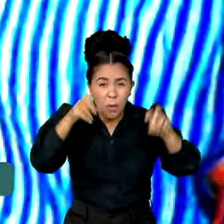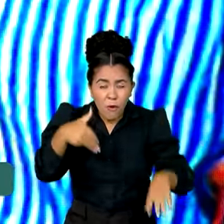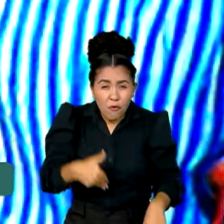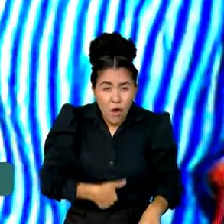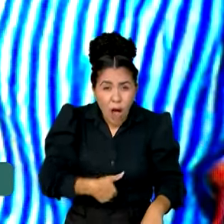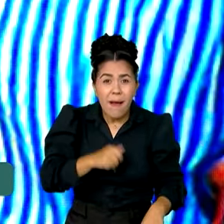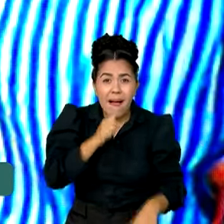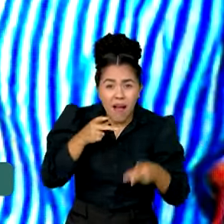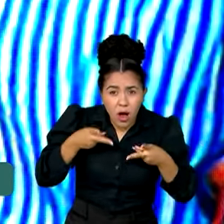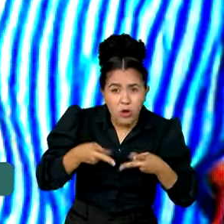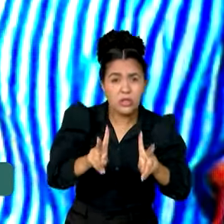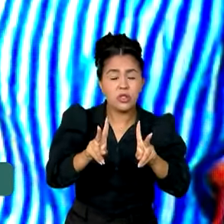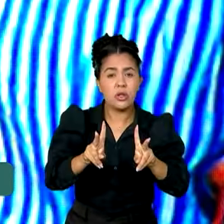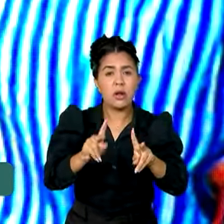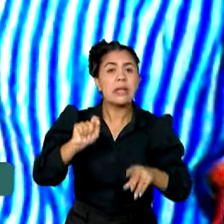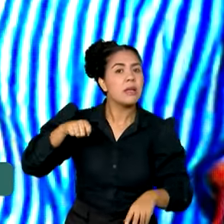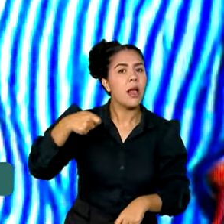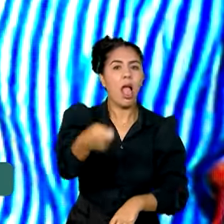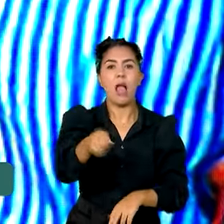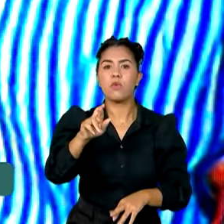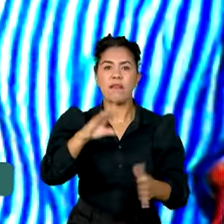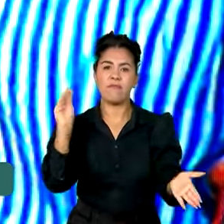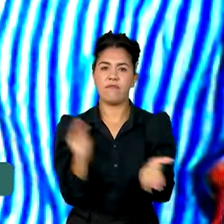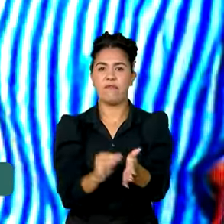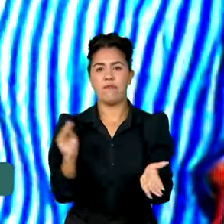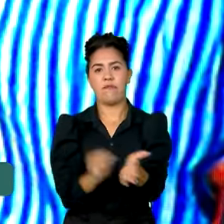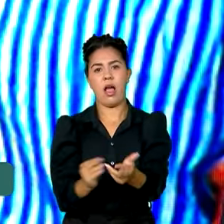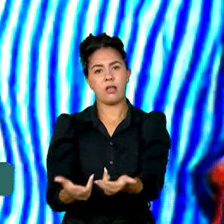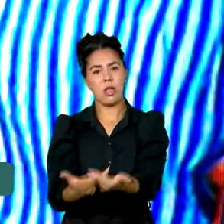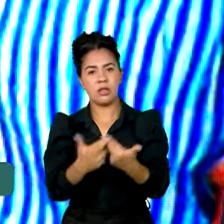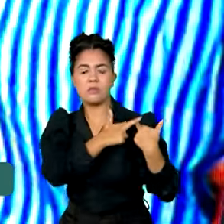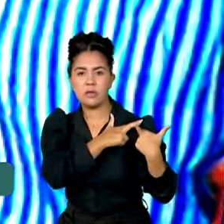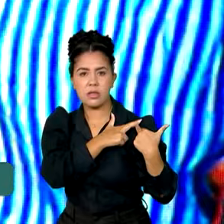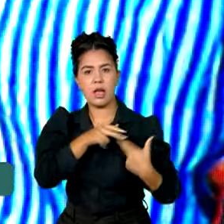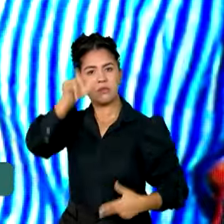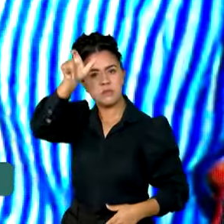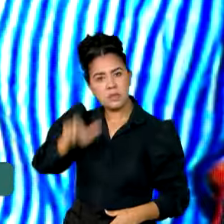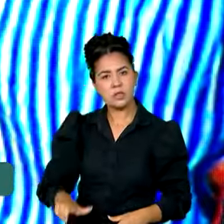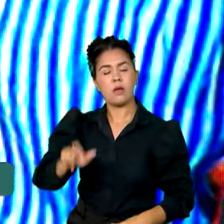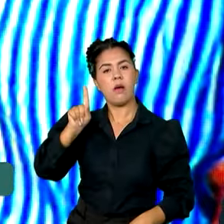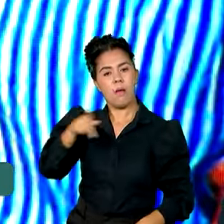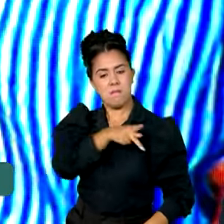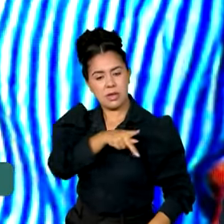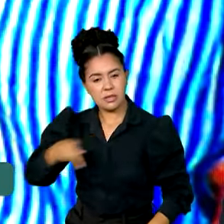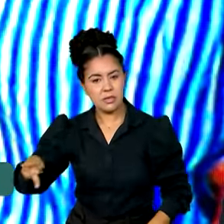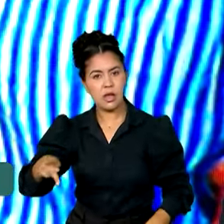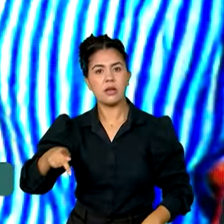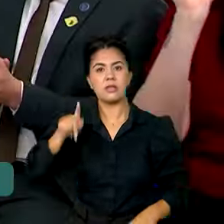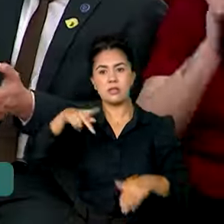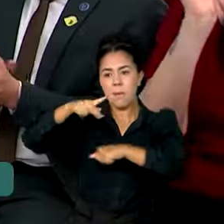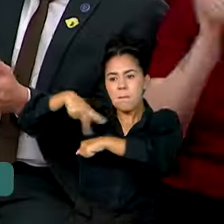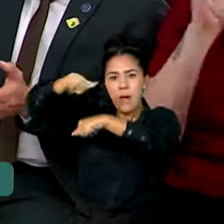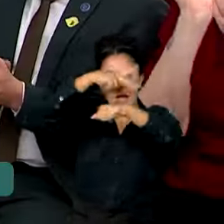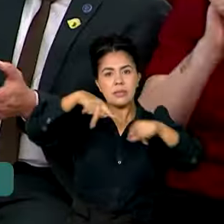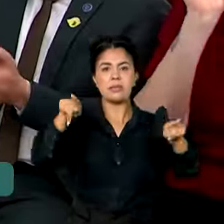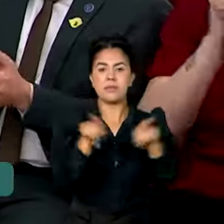uma coisa chamada irresponsabilidade de quem governa os países, de quem governa os Estados.